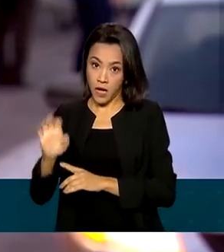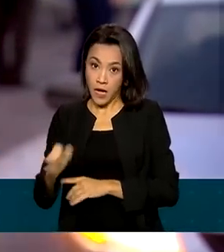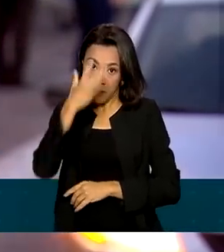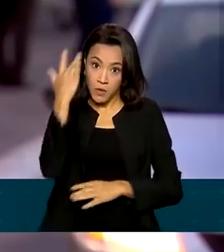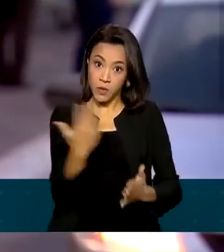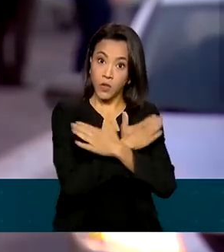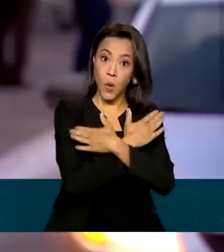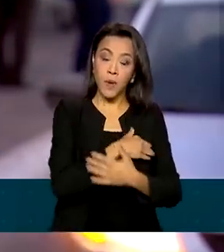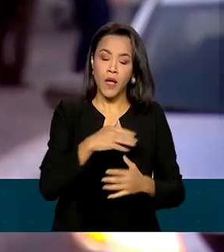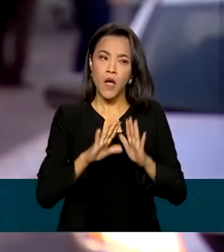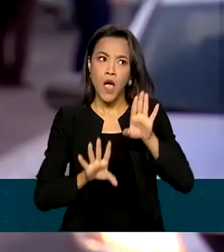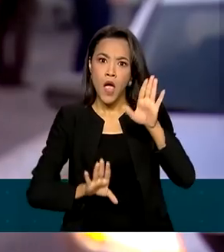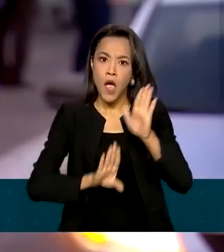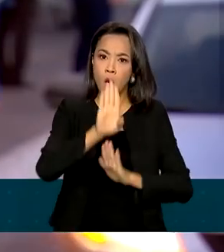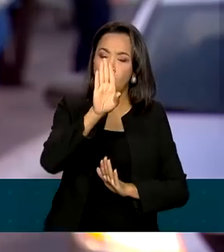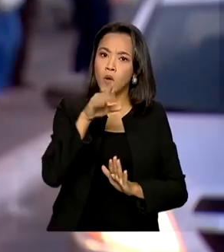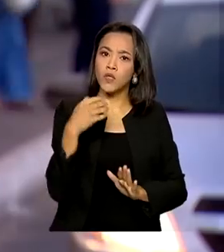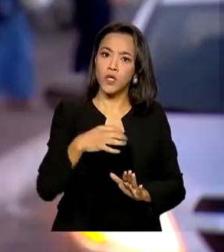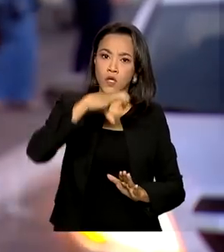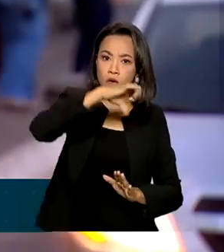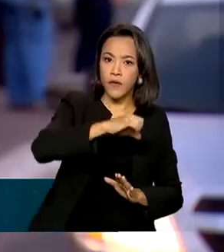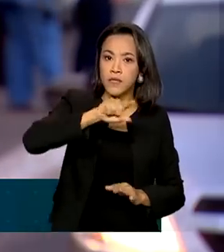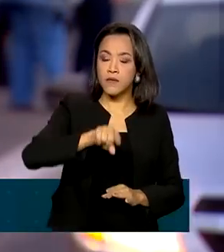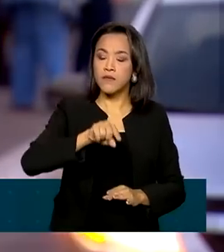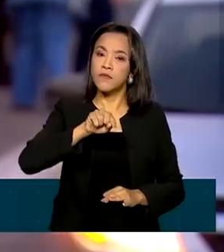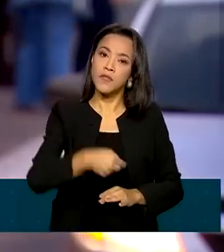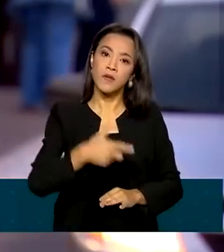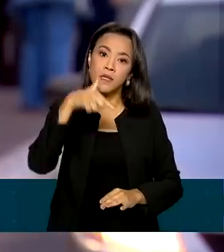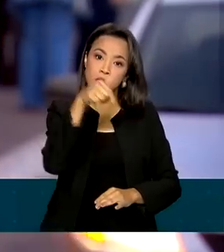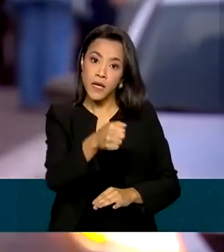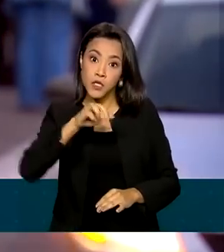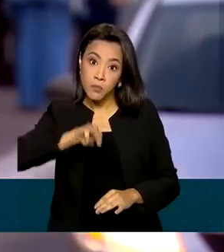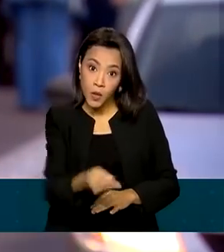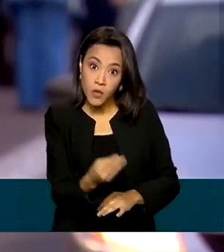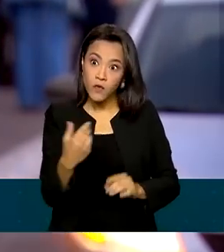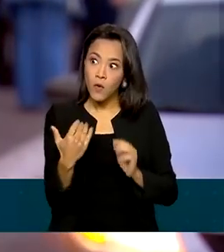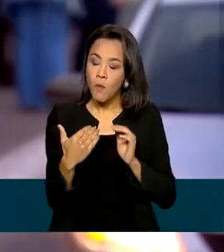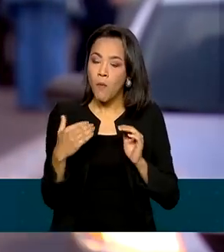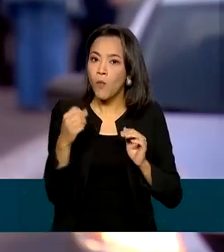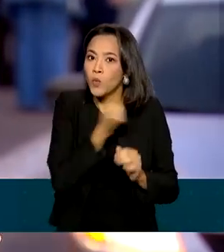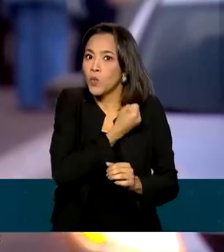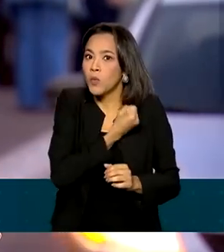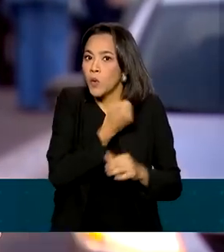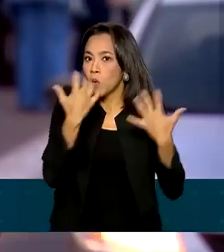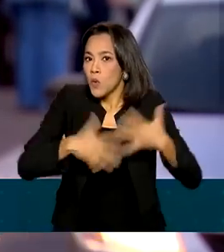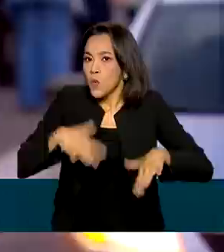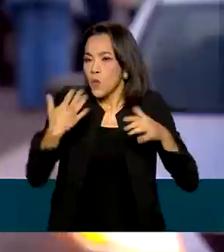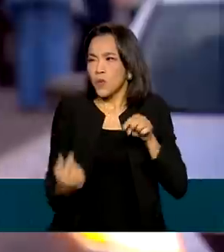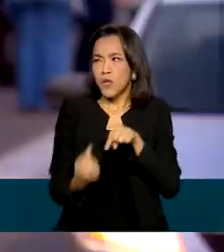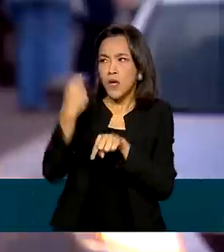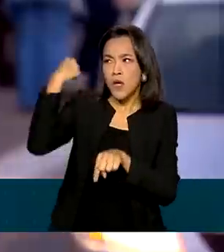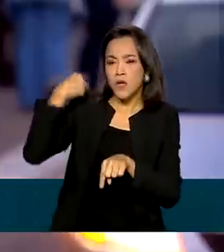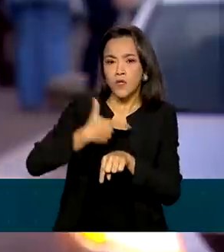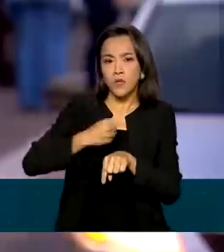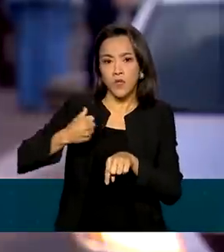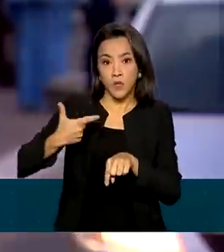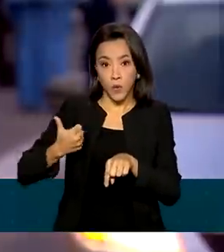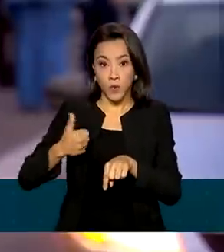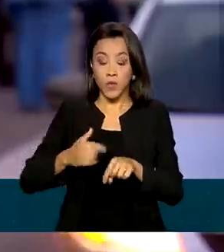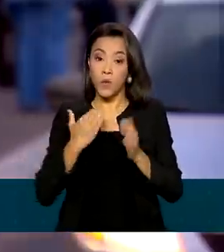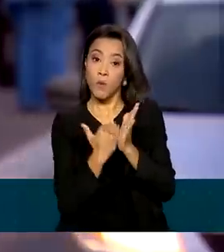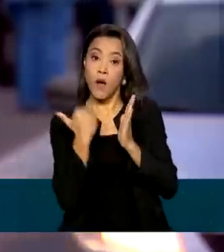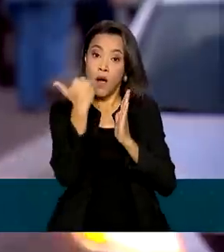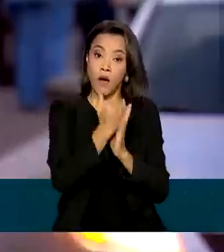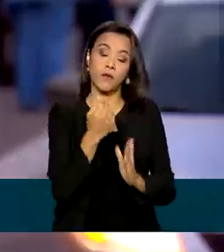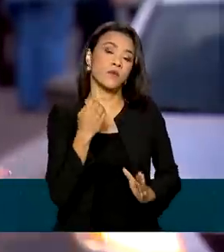recorde de 97,5 milhões, o maior da série histórica iniciada em 2012, uma alta de 2,4